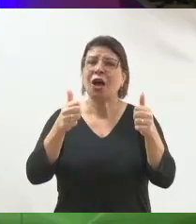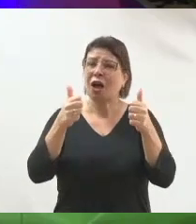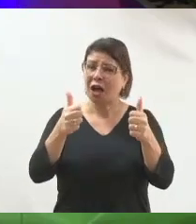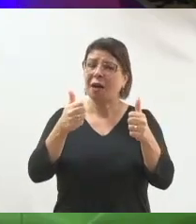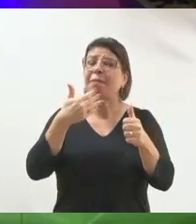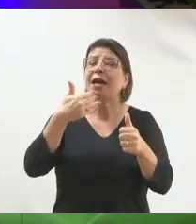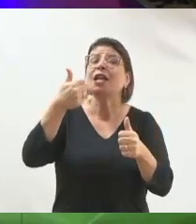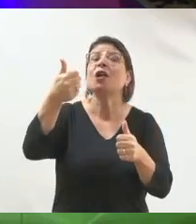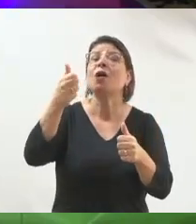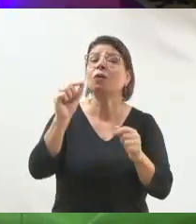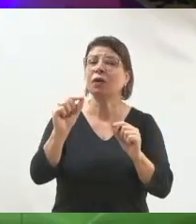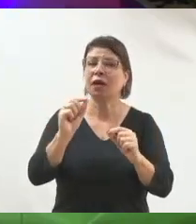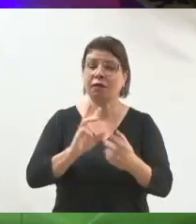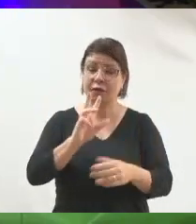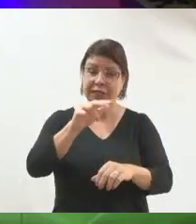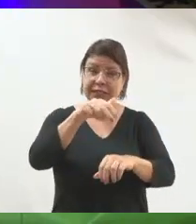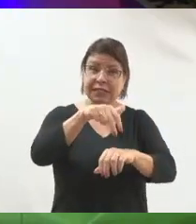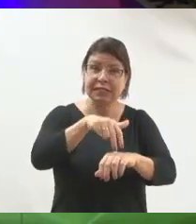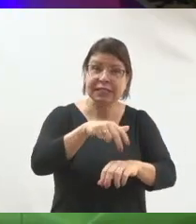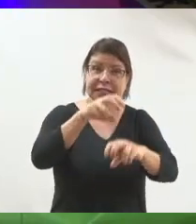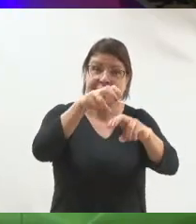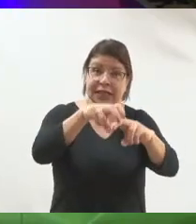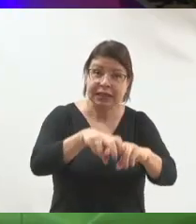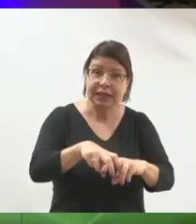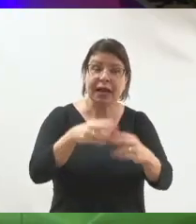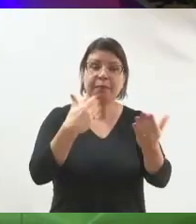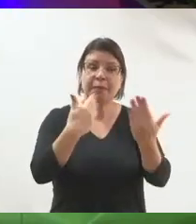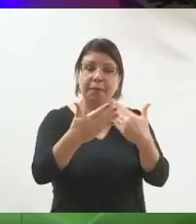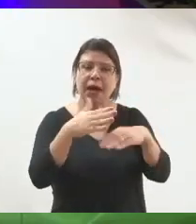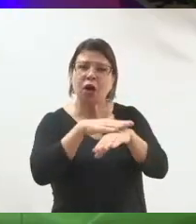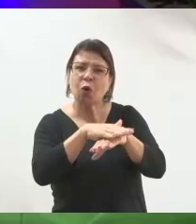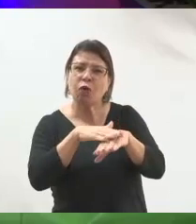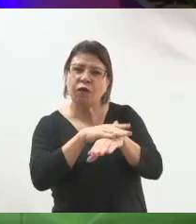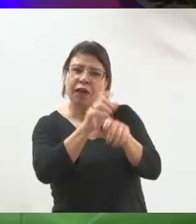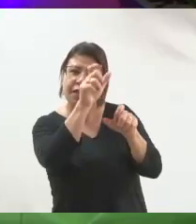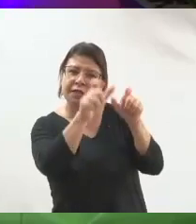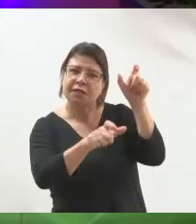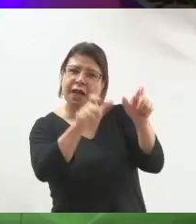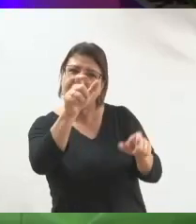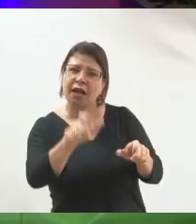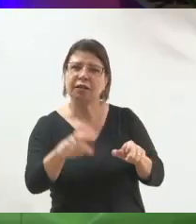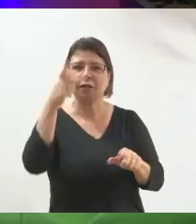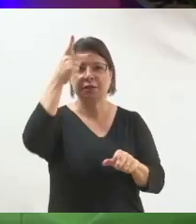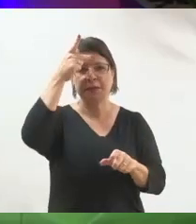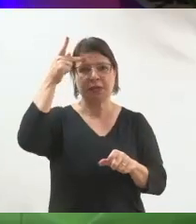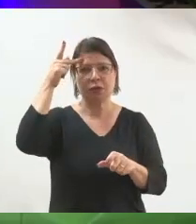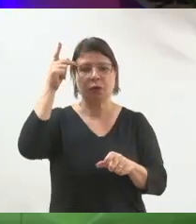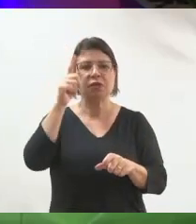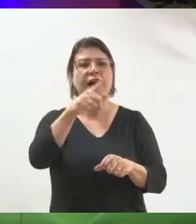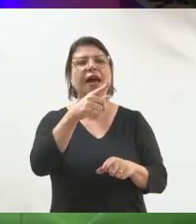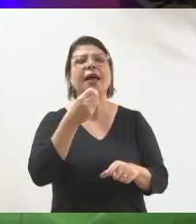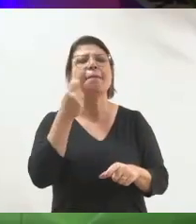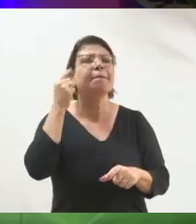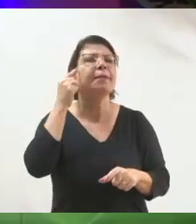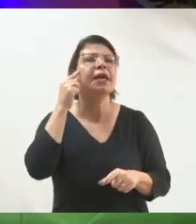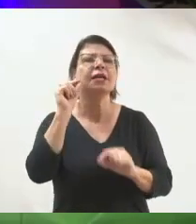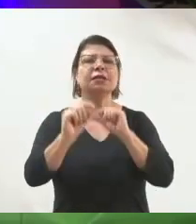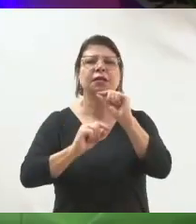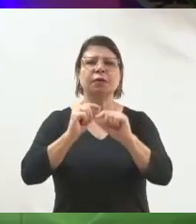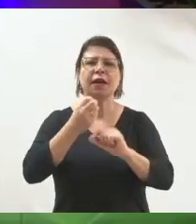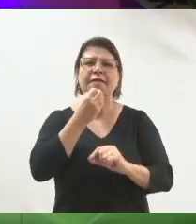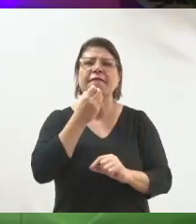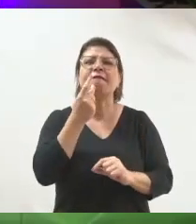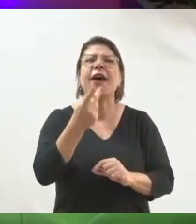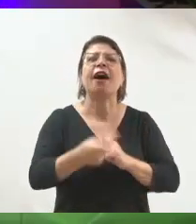com as pessoas, captar o depoimento dessas pessoas, captar a sua fala nessa reunião e depois você